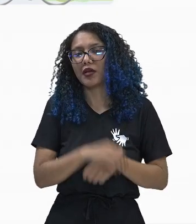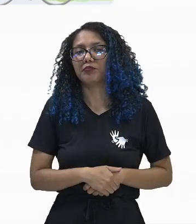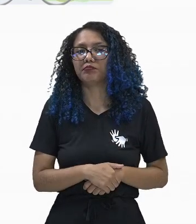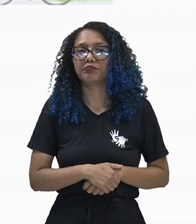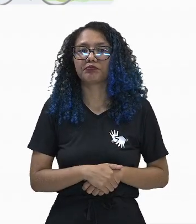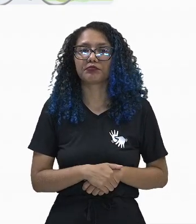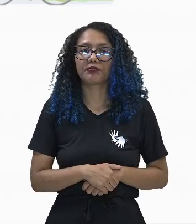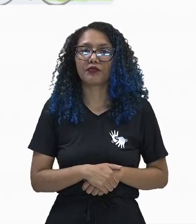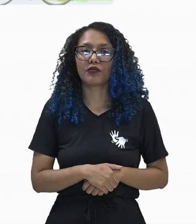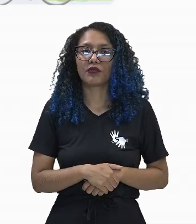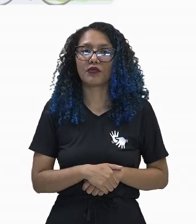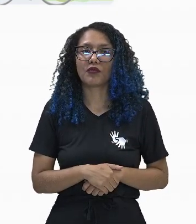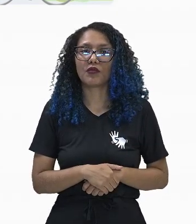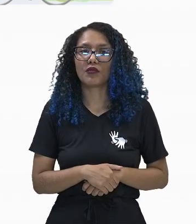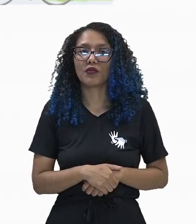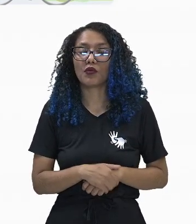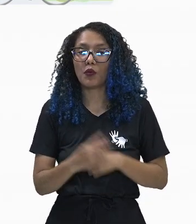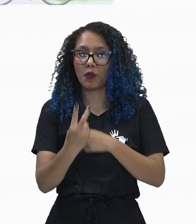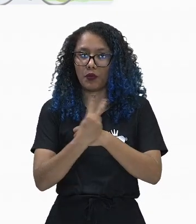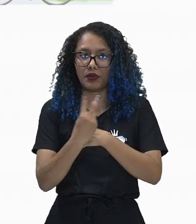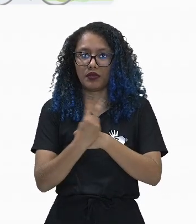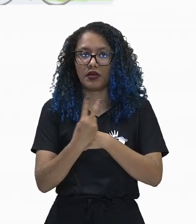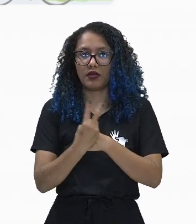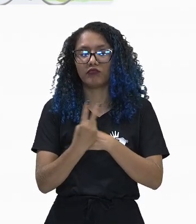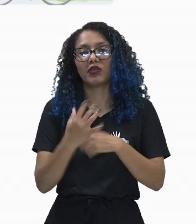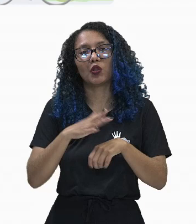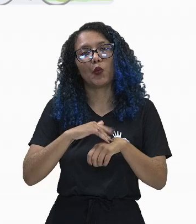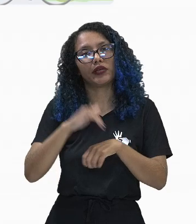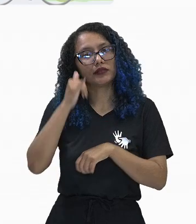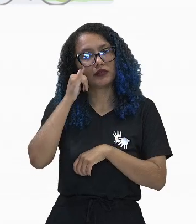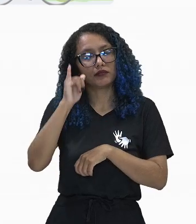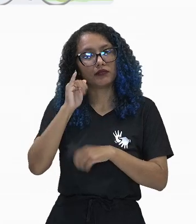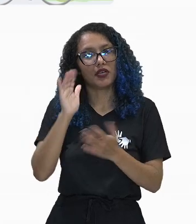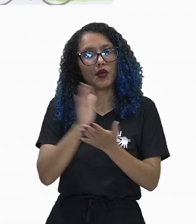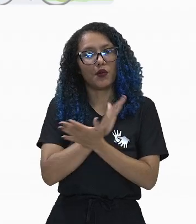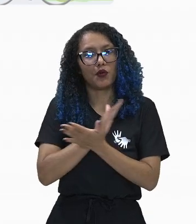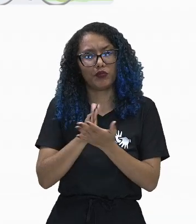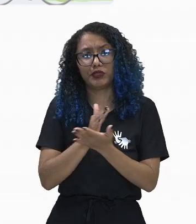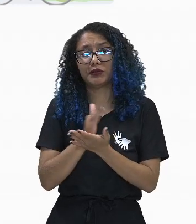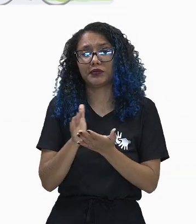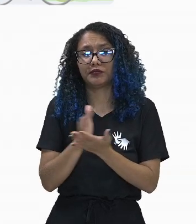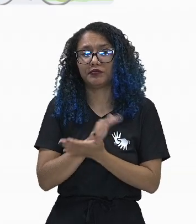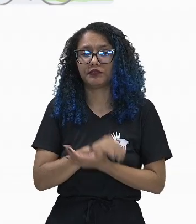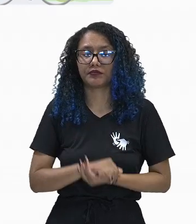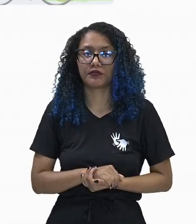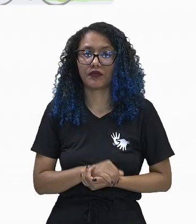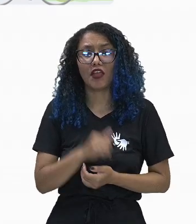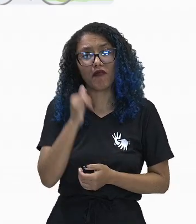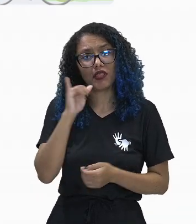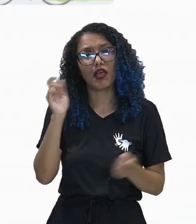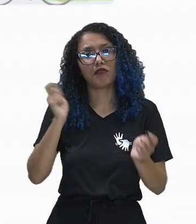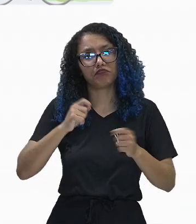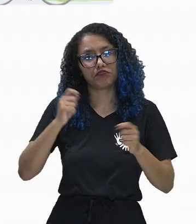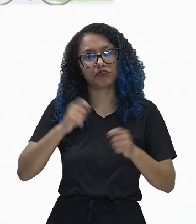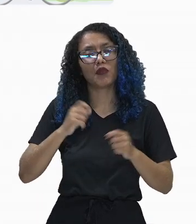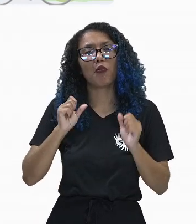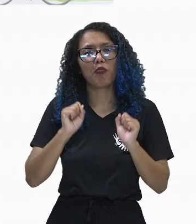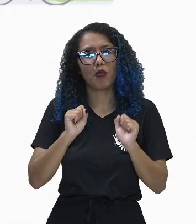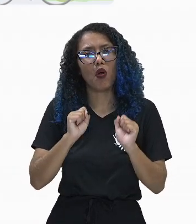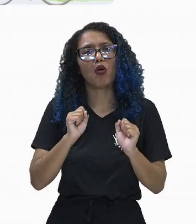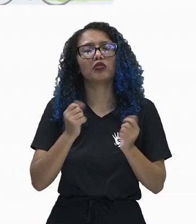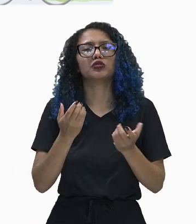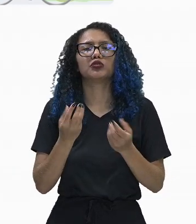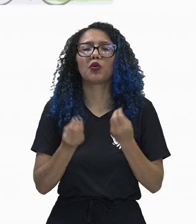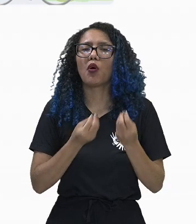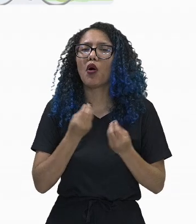gente evitar determinadas doenças, já que algumas podem ser evitadas através de hábitos